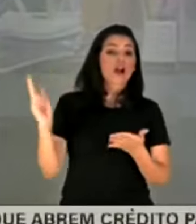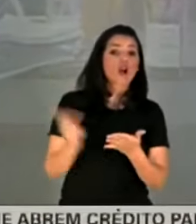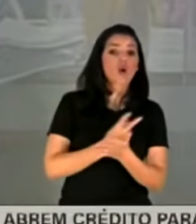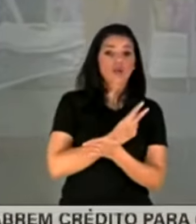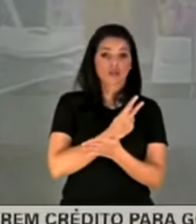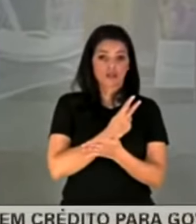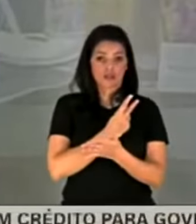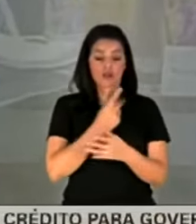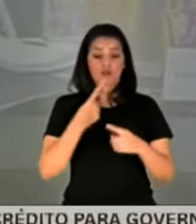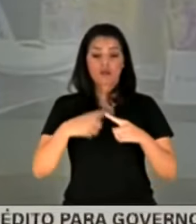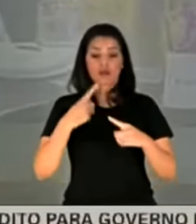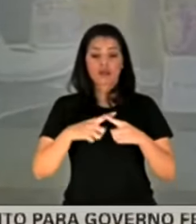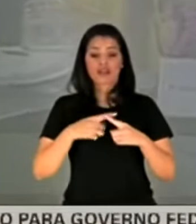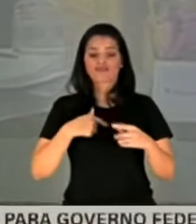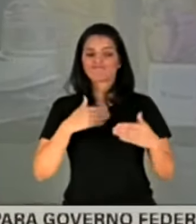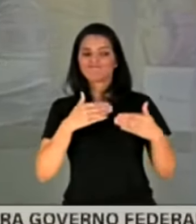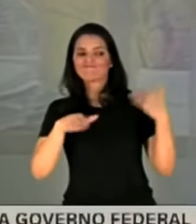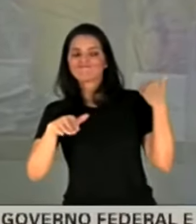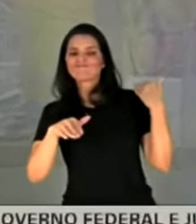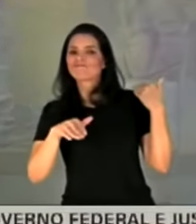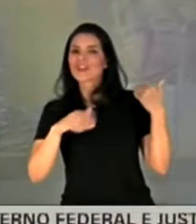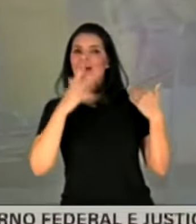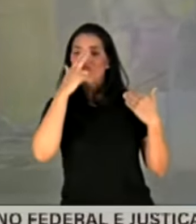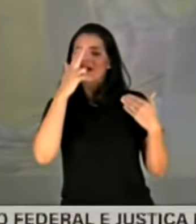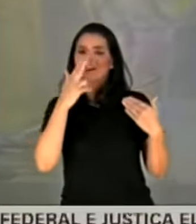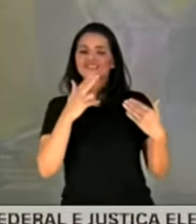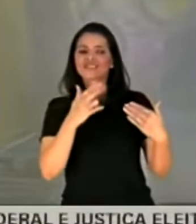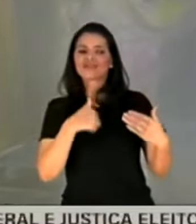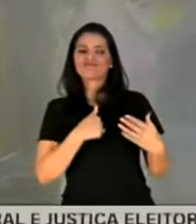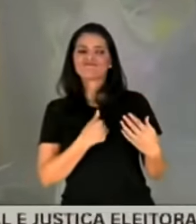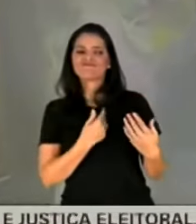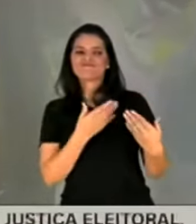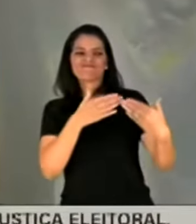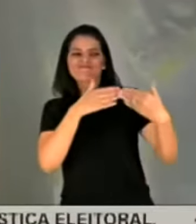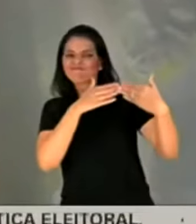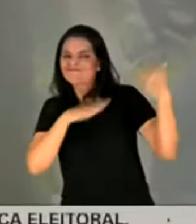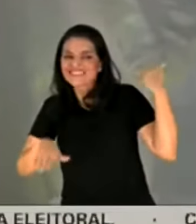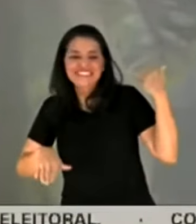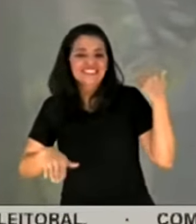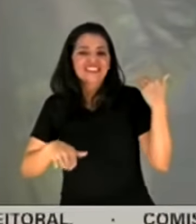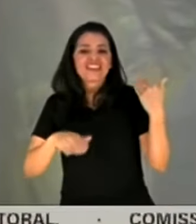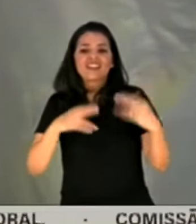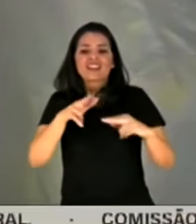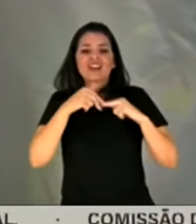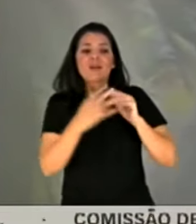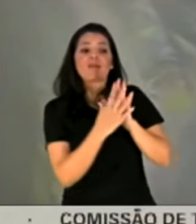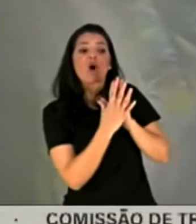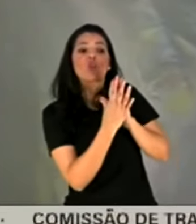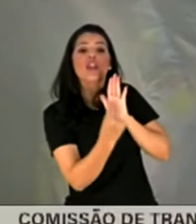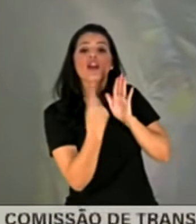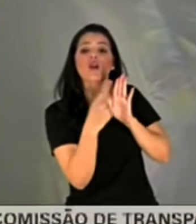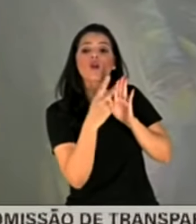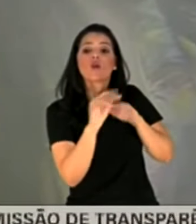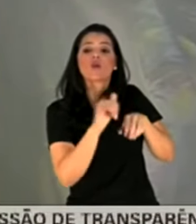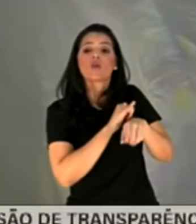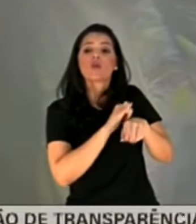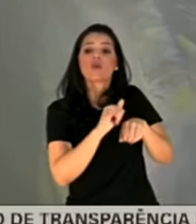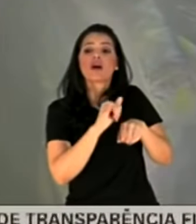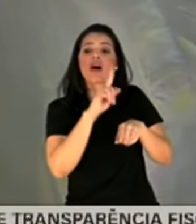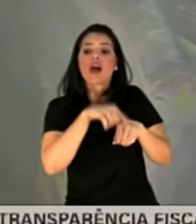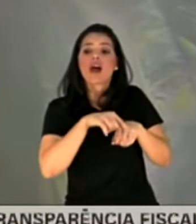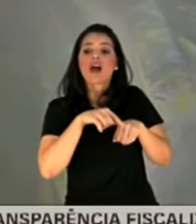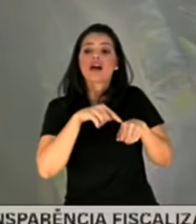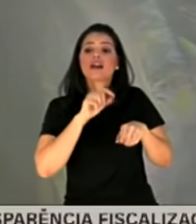Além dessa inadequação crônica que eu tinha com a Preventicênio, por um modelo que era